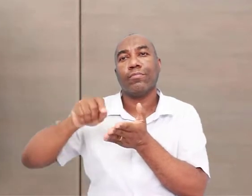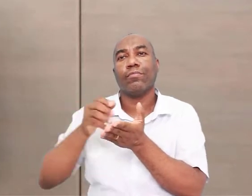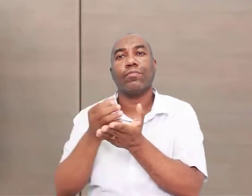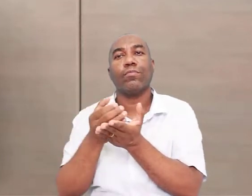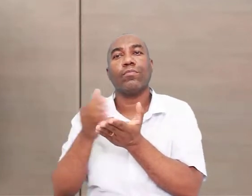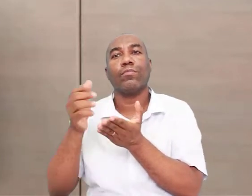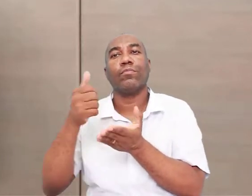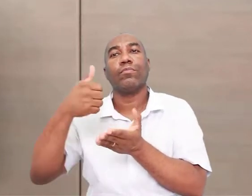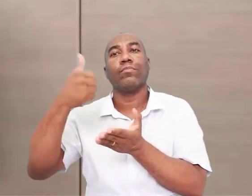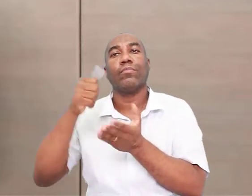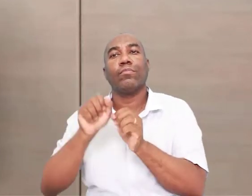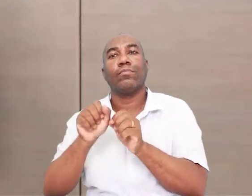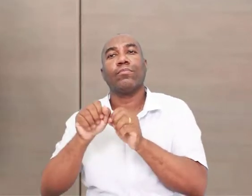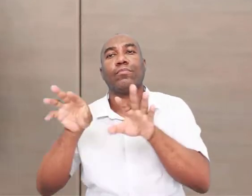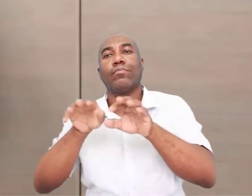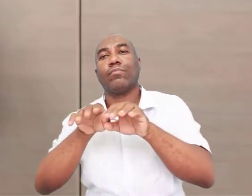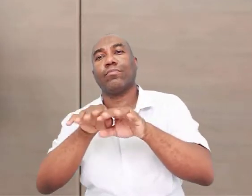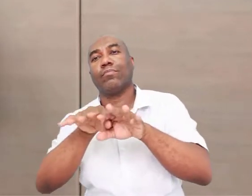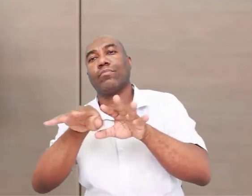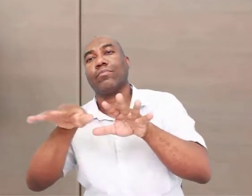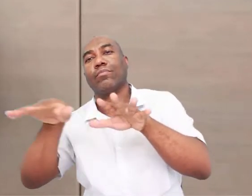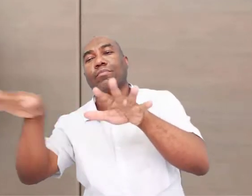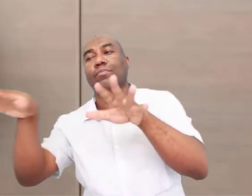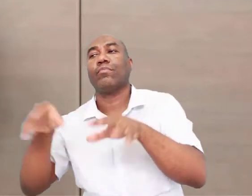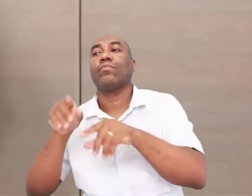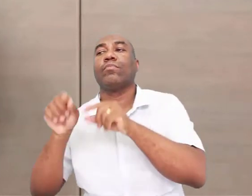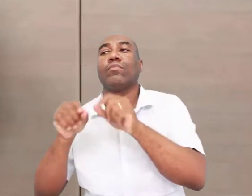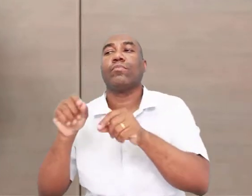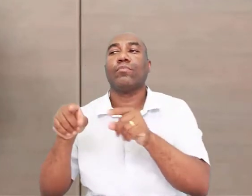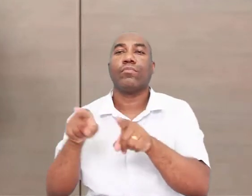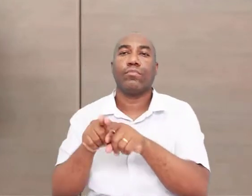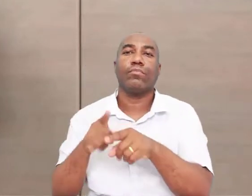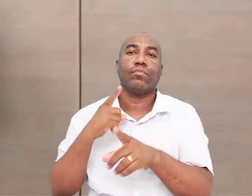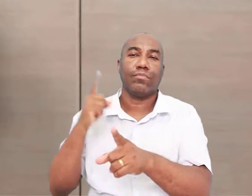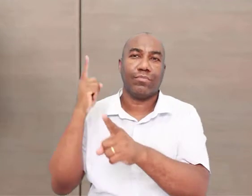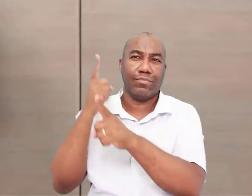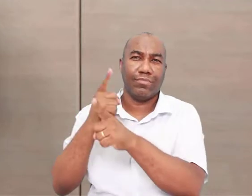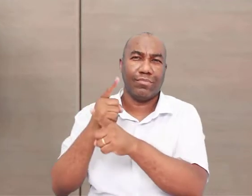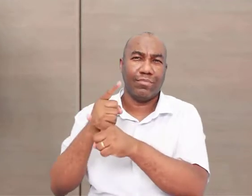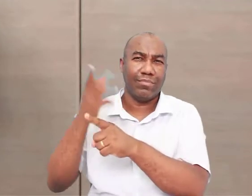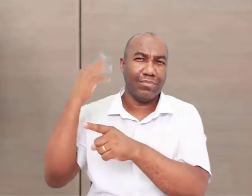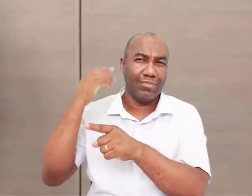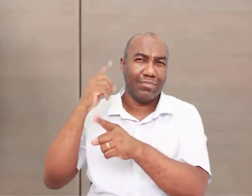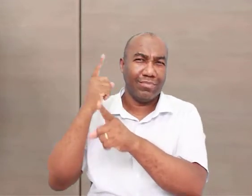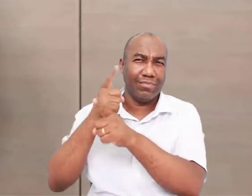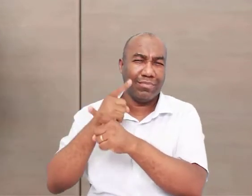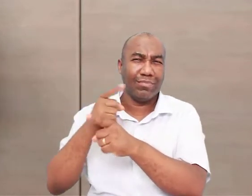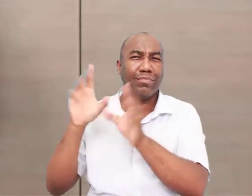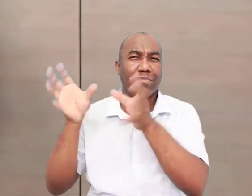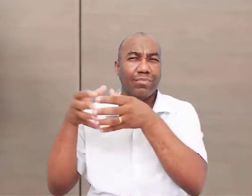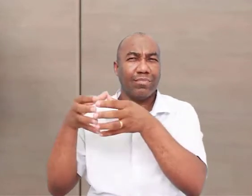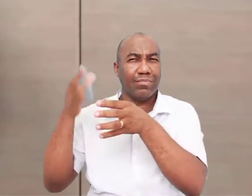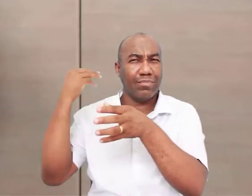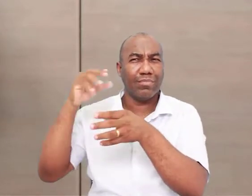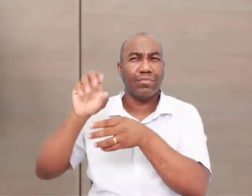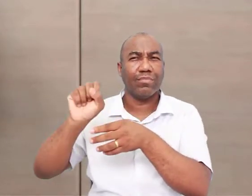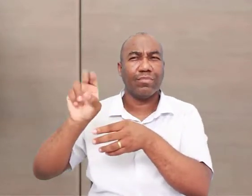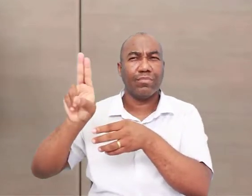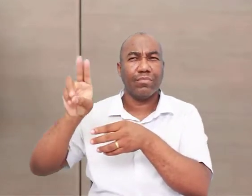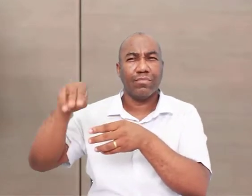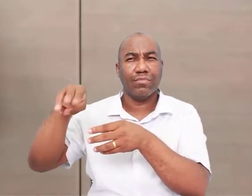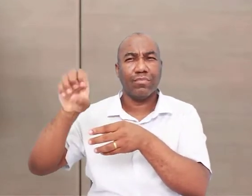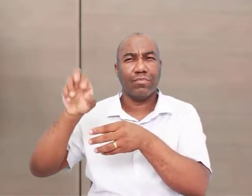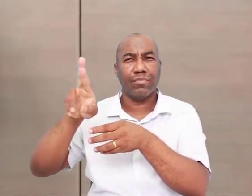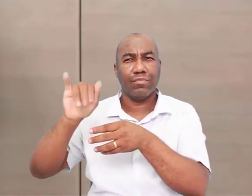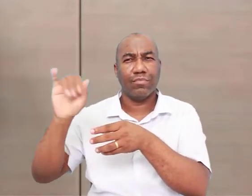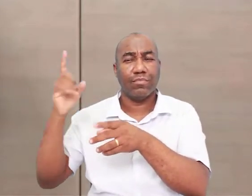Segundo o eurocentrismo, a escrita mais antiga do mundo é a escrita cuneiforme, dos sumérios, que eram habitantes da antiga Mesopotâmia, que